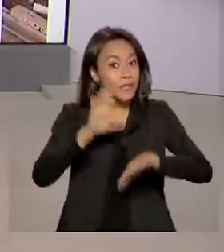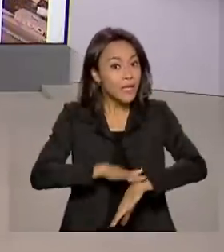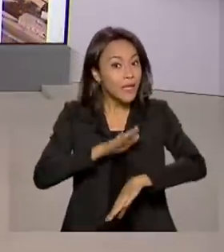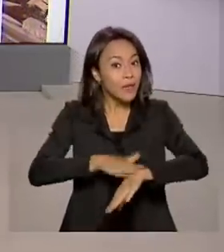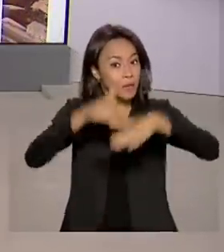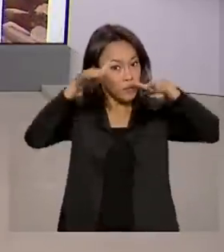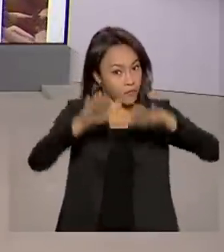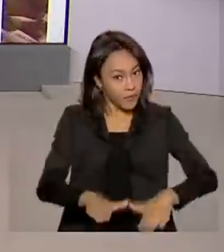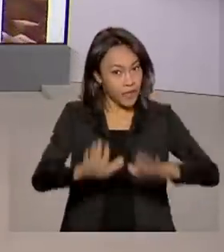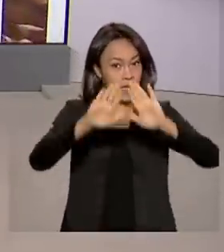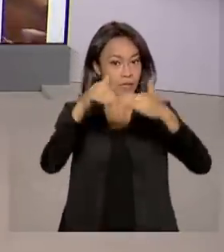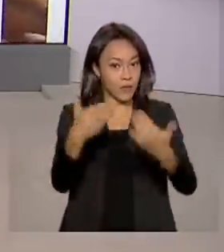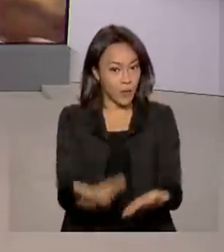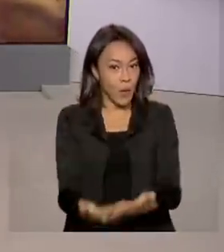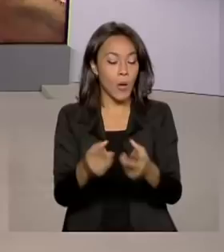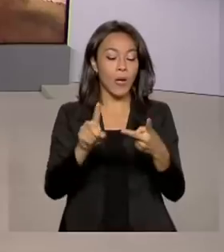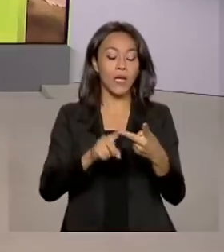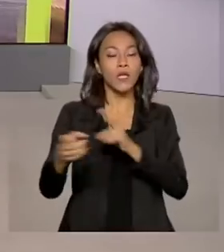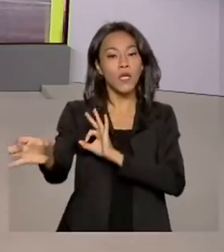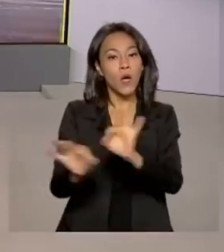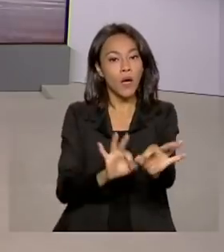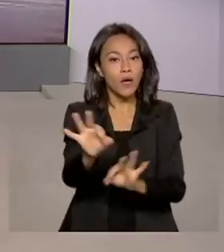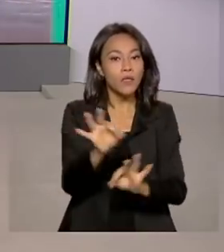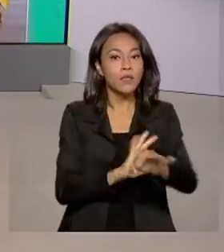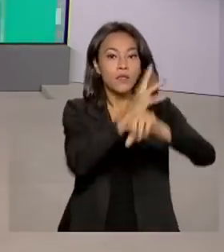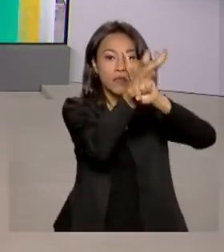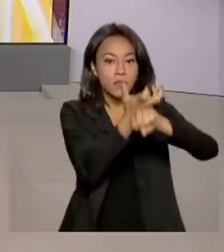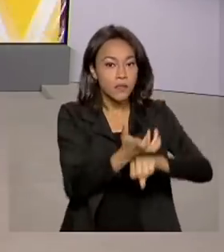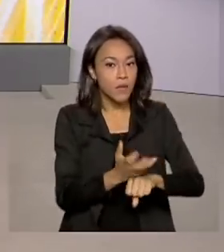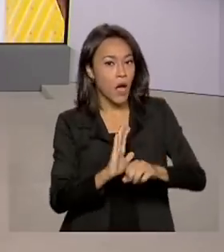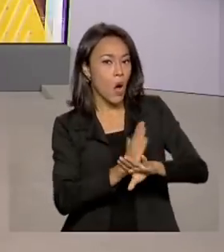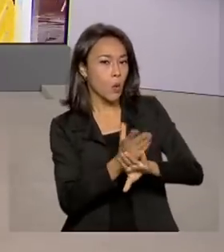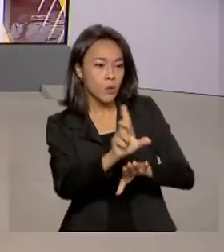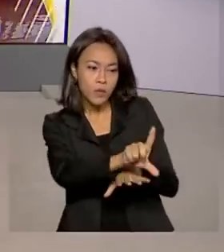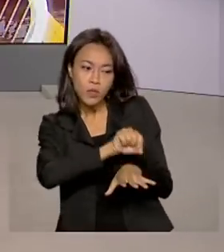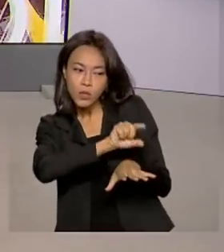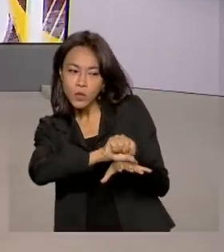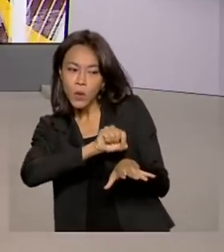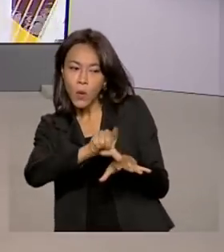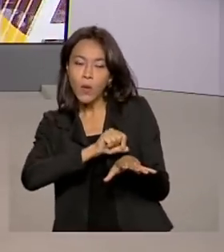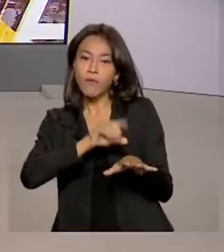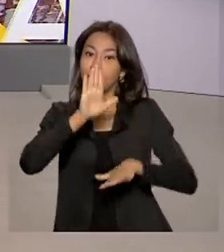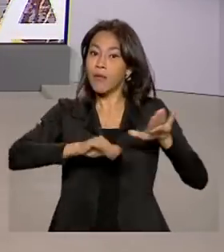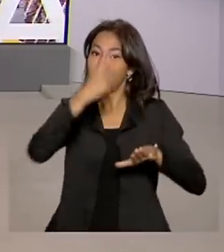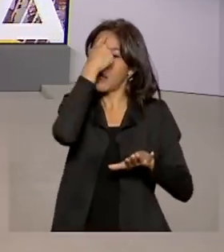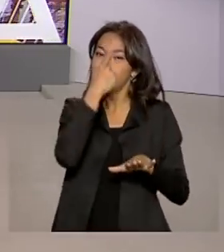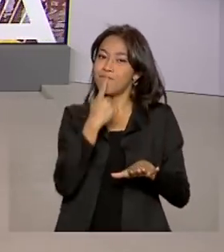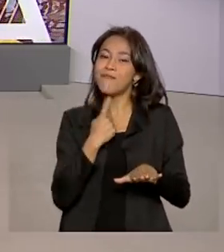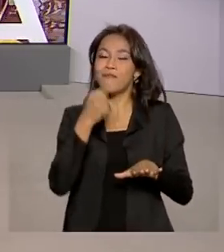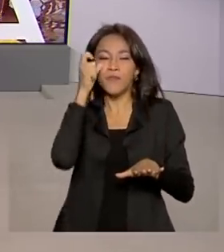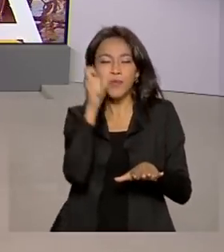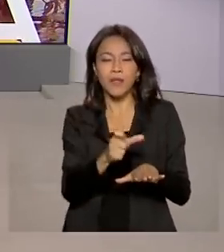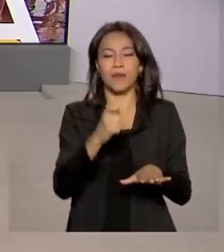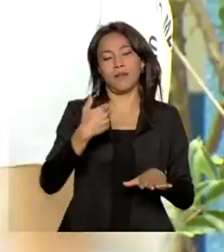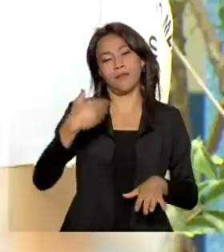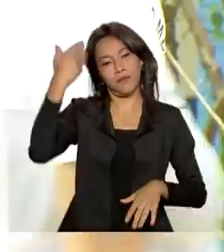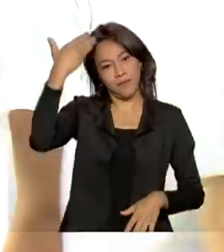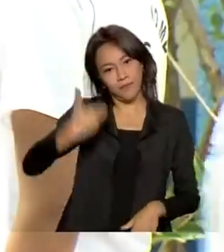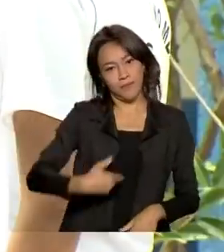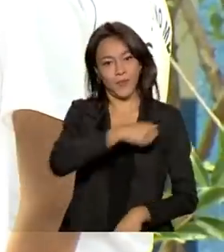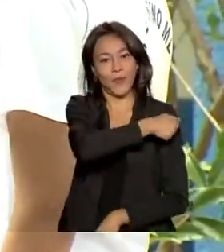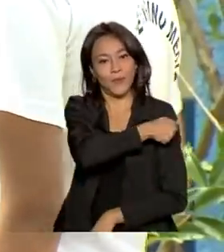escola e a reorganização de disciplinas, algumas opcionais, dependendo da aptidão e do interesse do aluno.